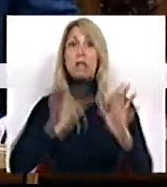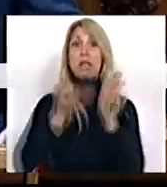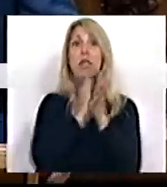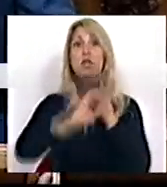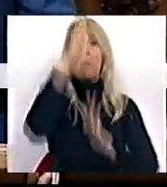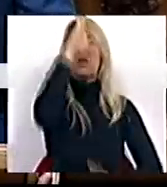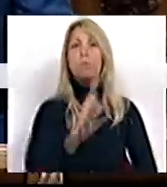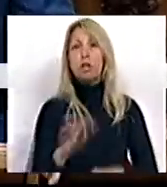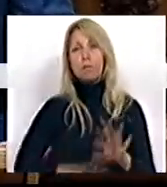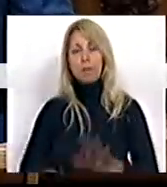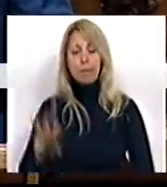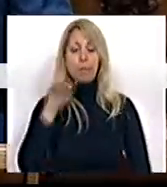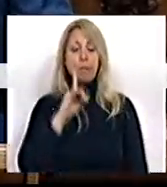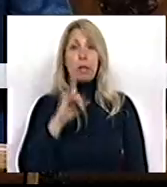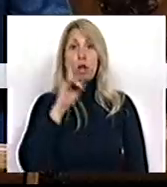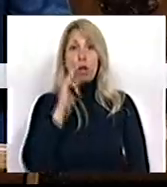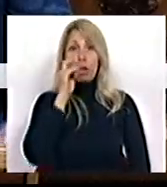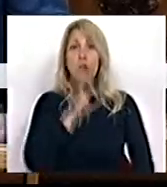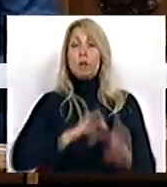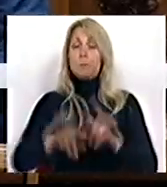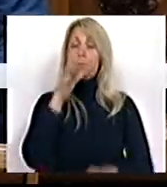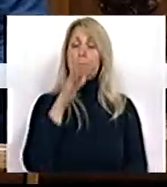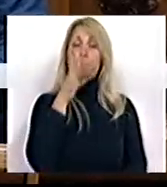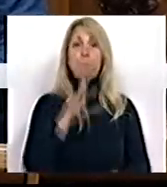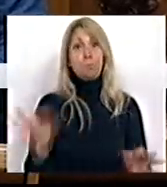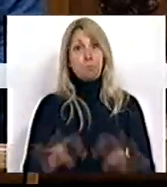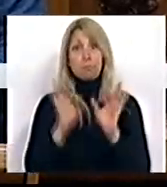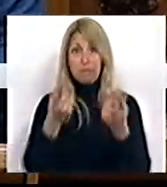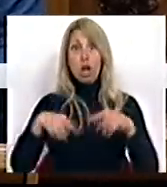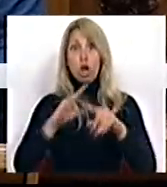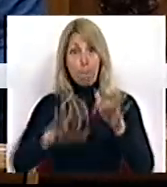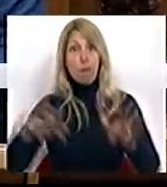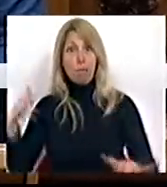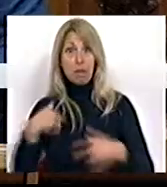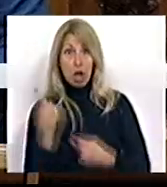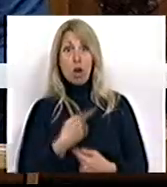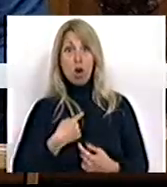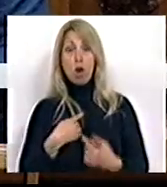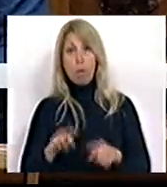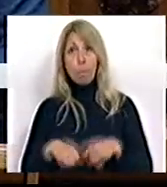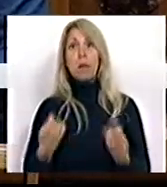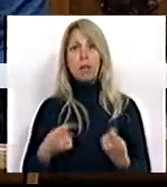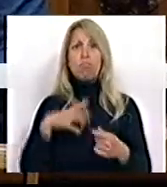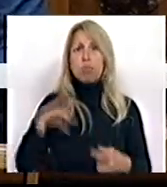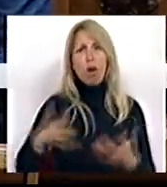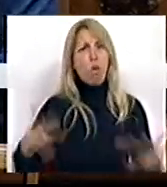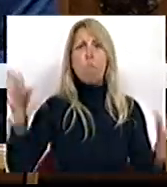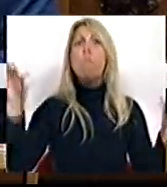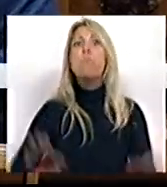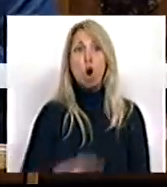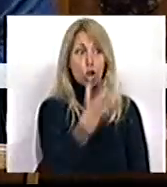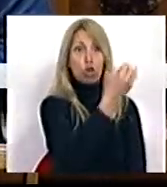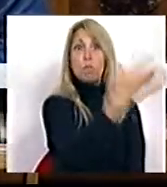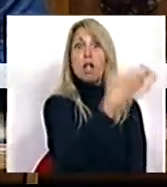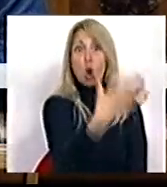Senhoras e Senhores Deputados, tal como assinalámos nas jornadas parlamentares, Portugal está hoje pior do que em 2011, quando foi assinado entre